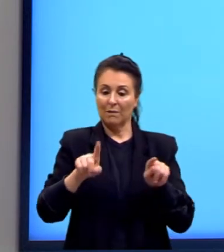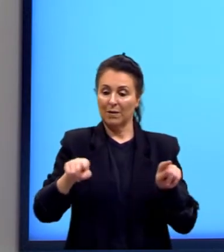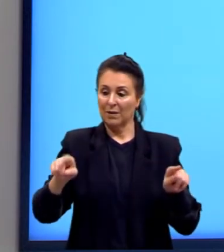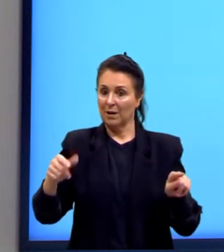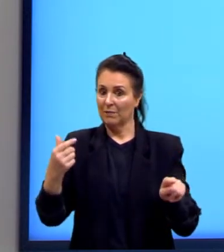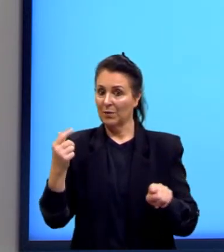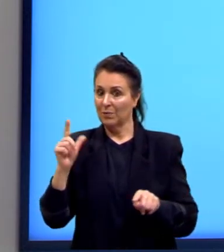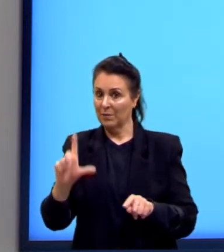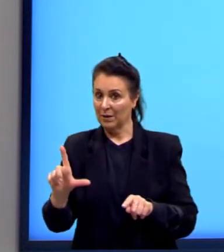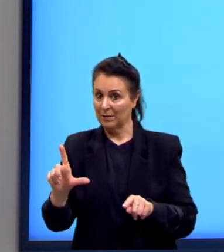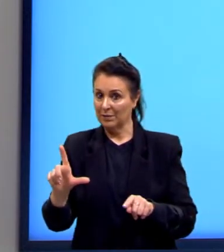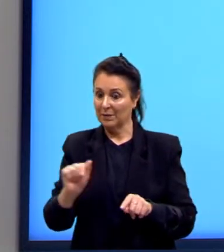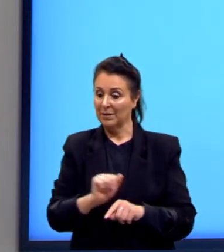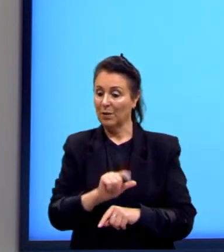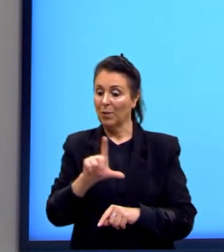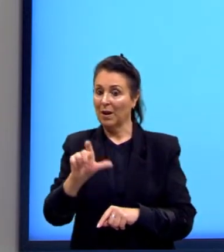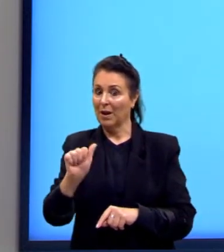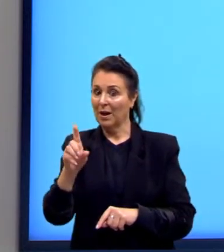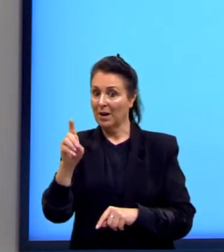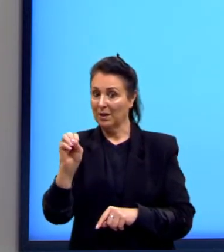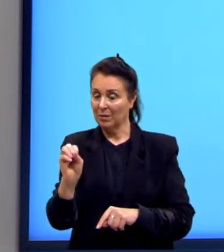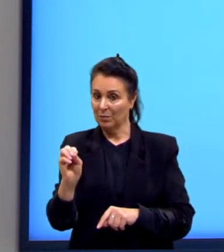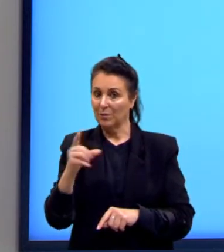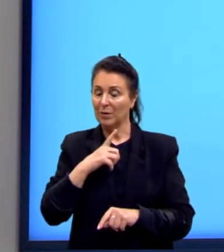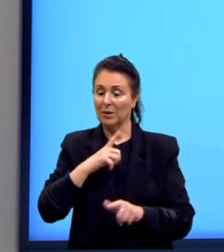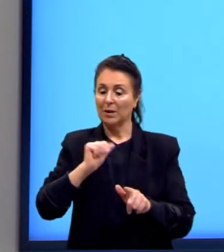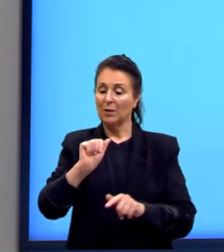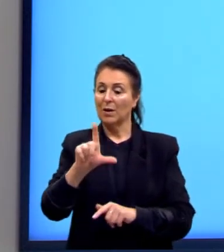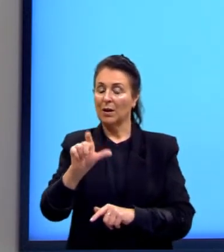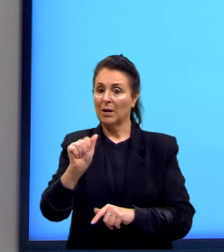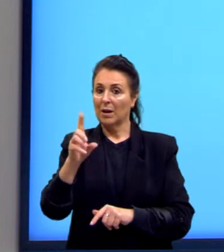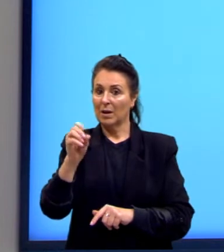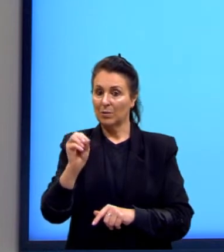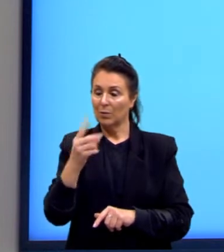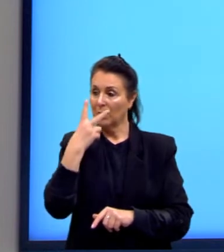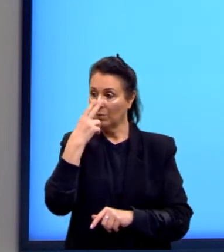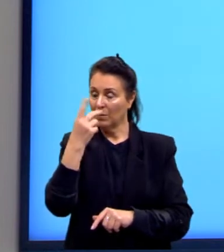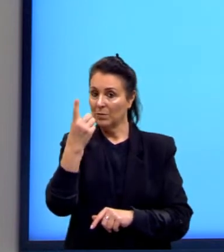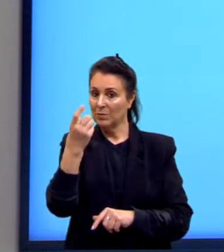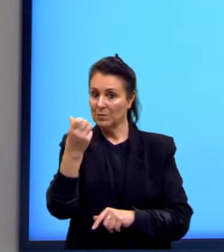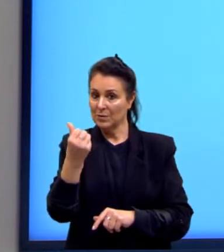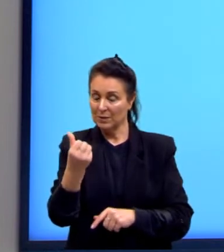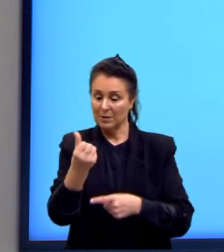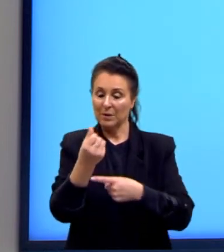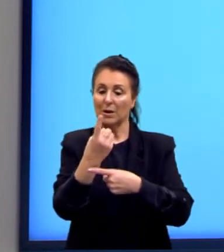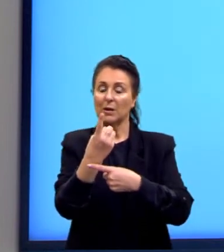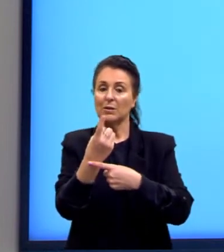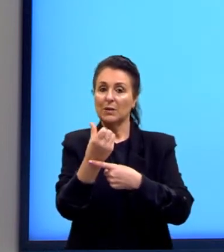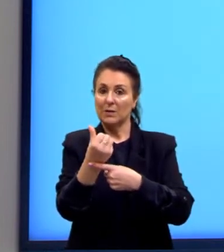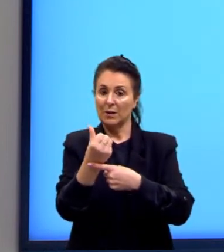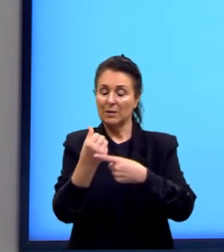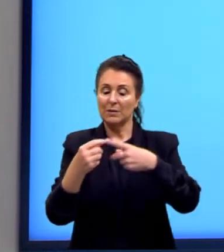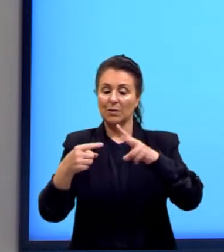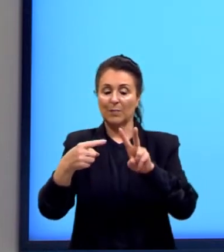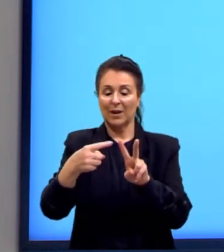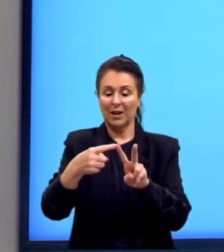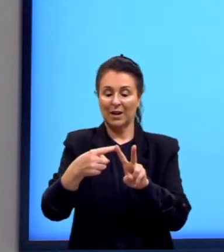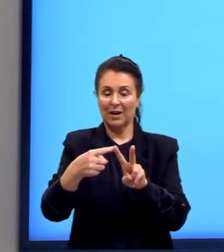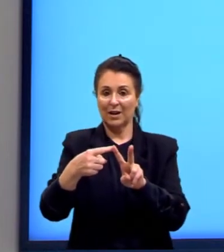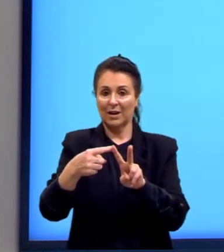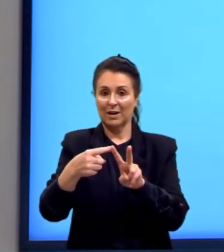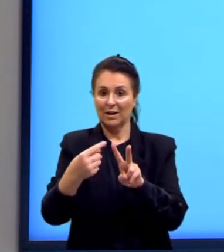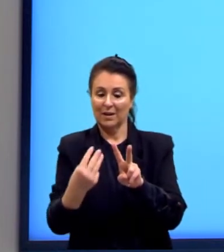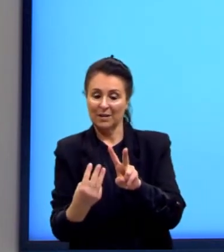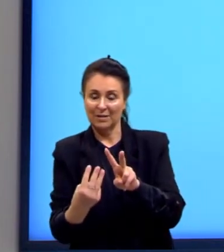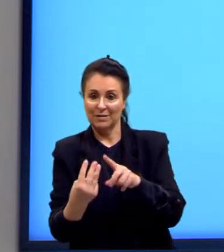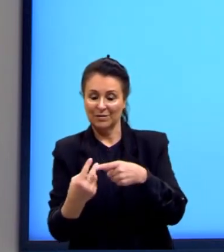que seria o lado. Então, temos que o lado é igual a 16 sobre raiz de 3. Aqui, pessoal,